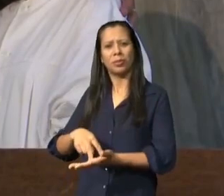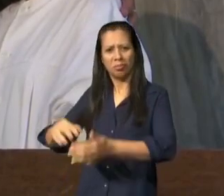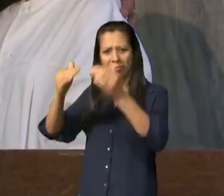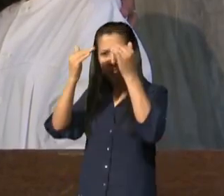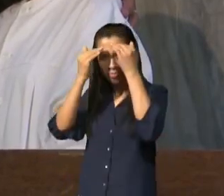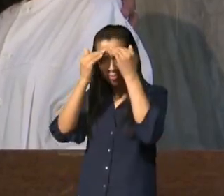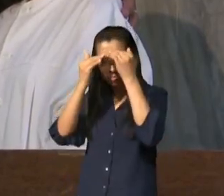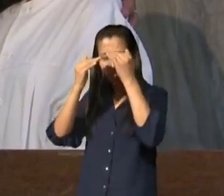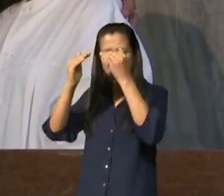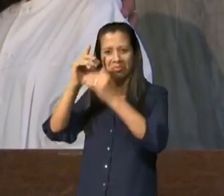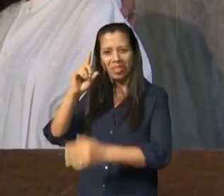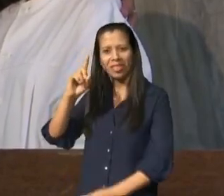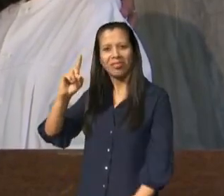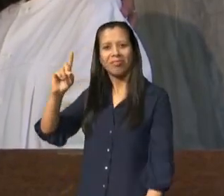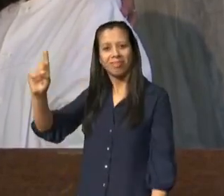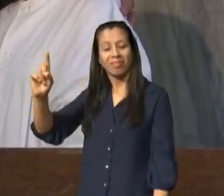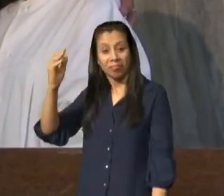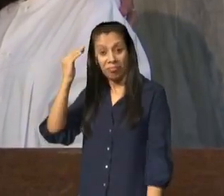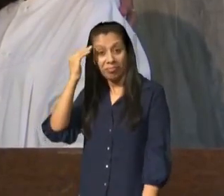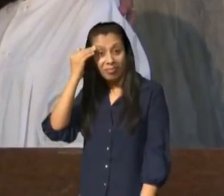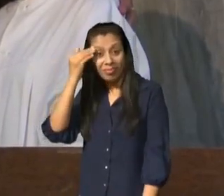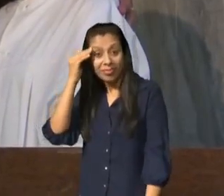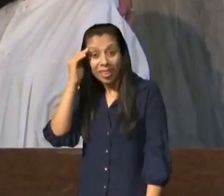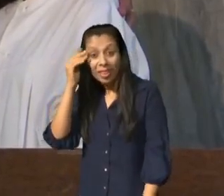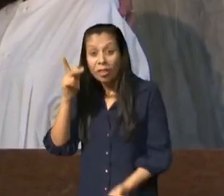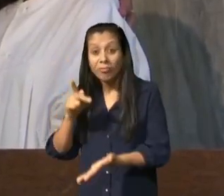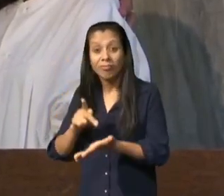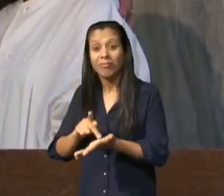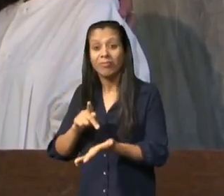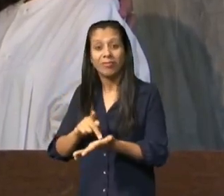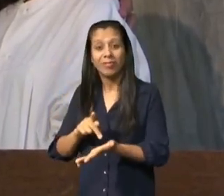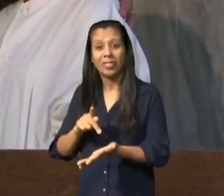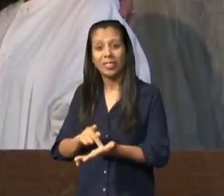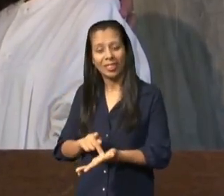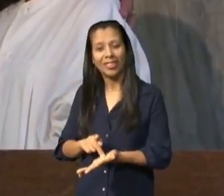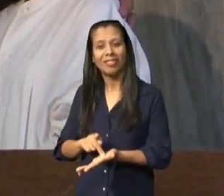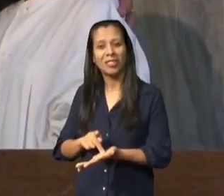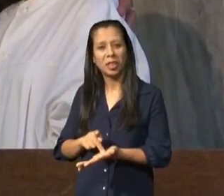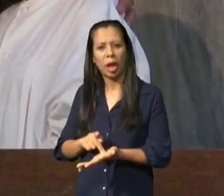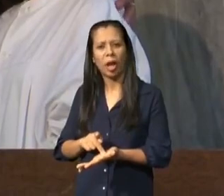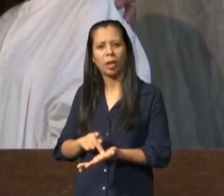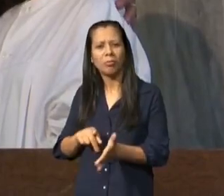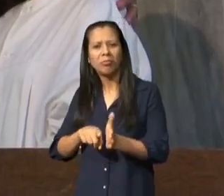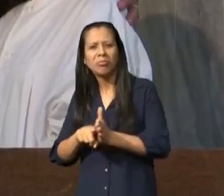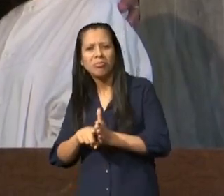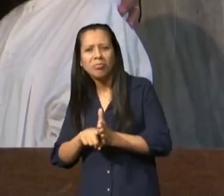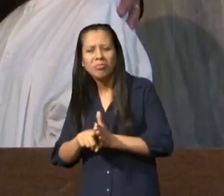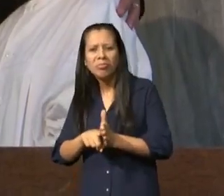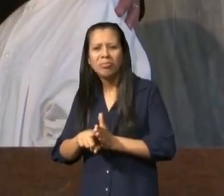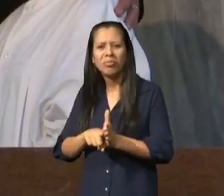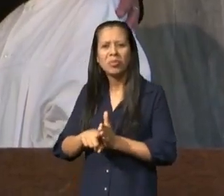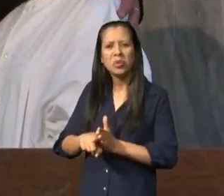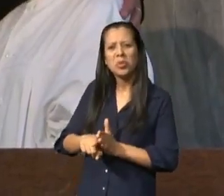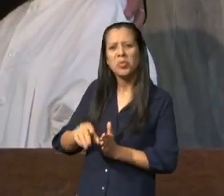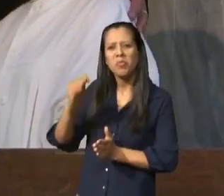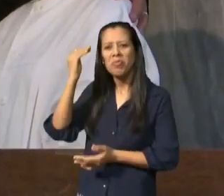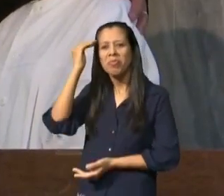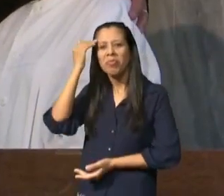mas ela entendeu verdades maiores e mais profundas agora diz pra mim pastor Douglas